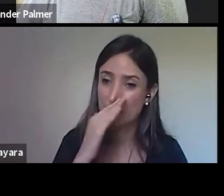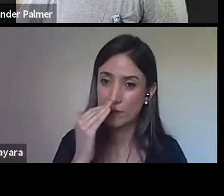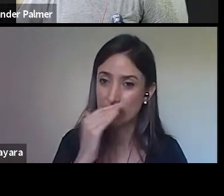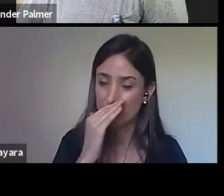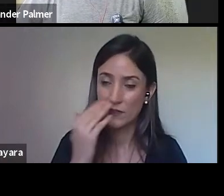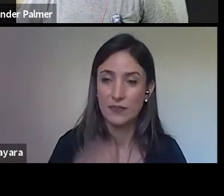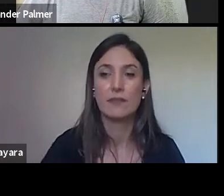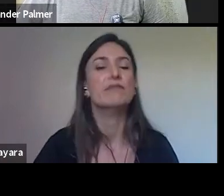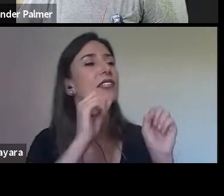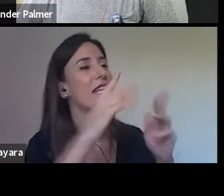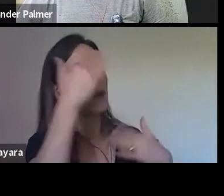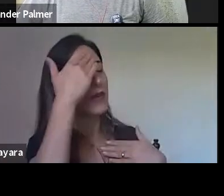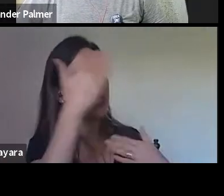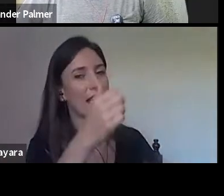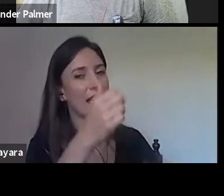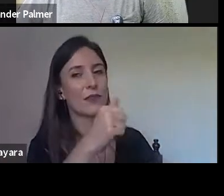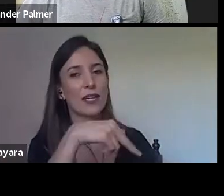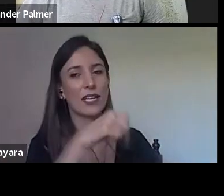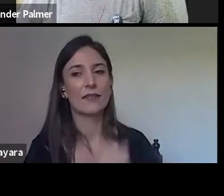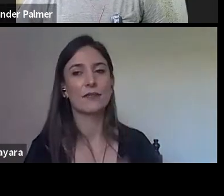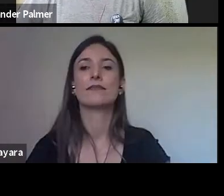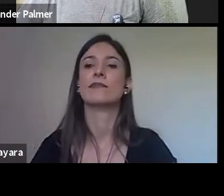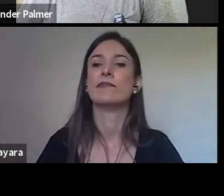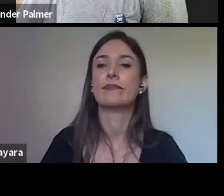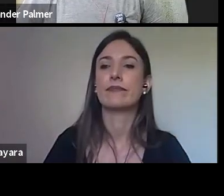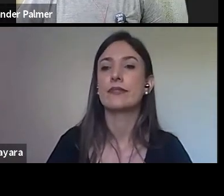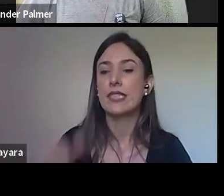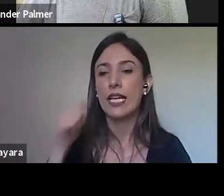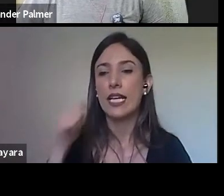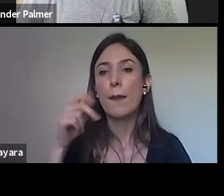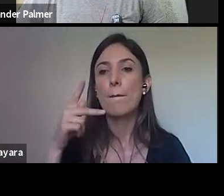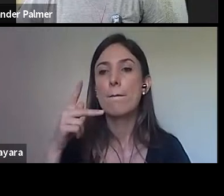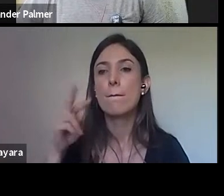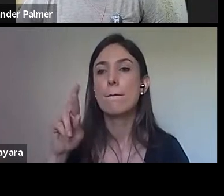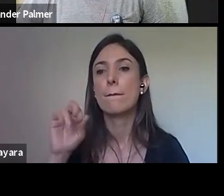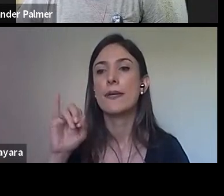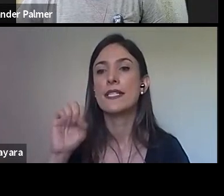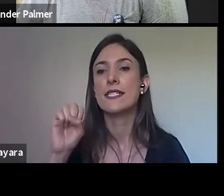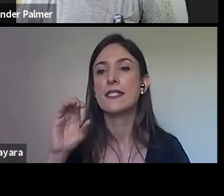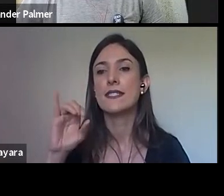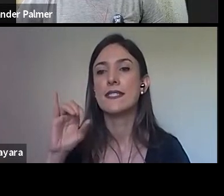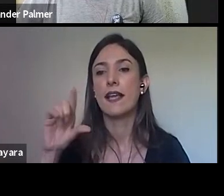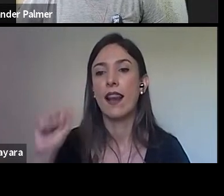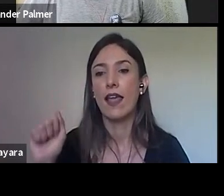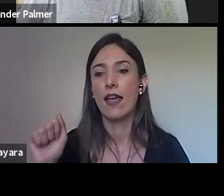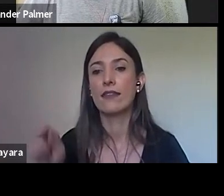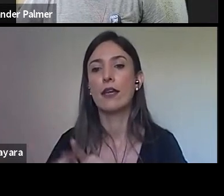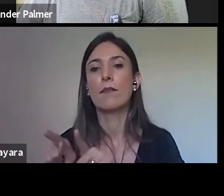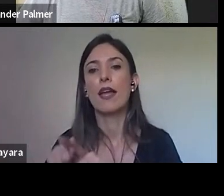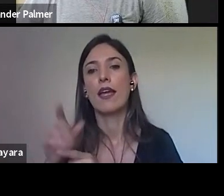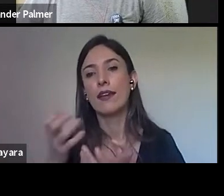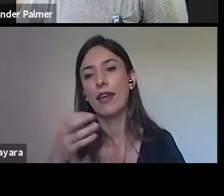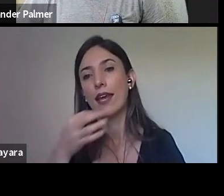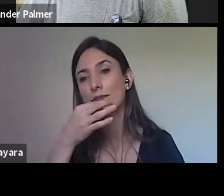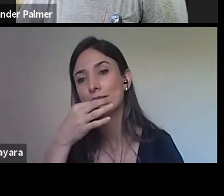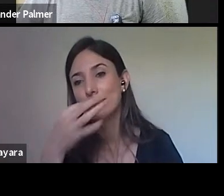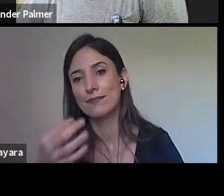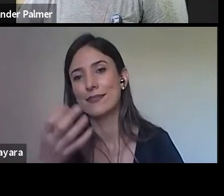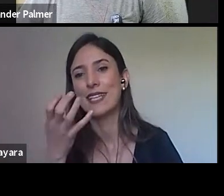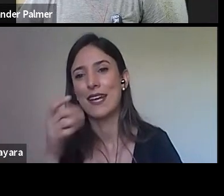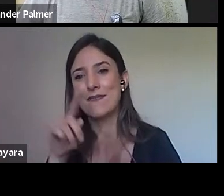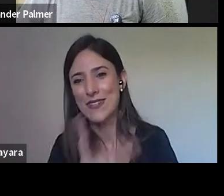Obrigada, Ana, a Priscila, Ana, está querendo também colocar uma questão para você, uma pergunta.